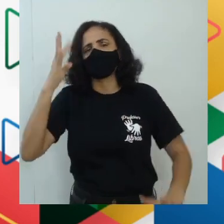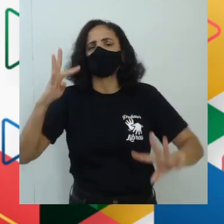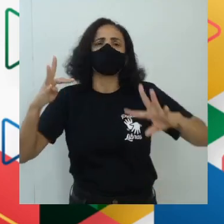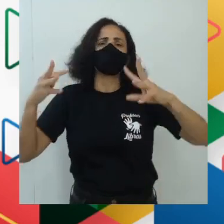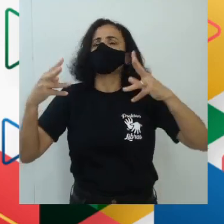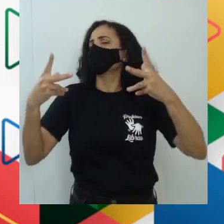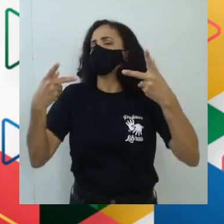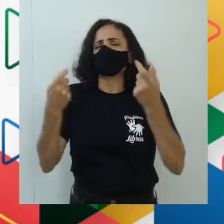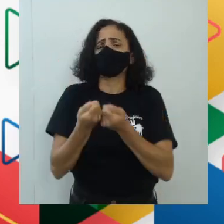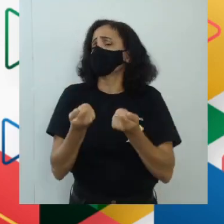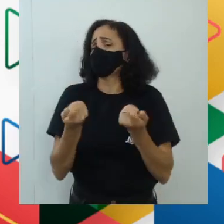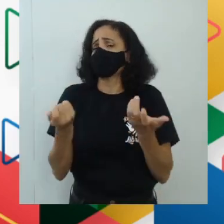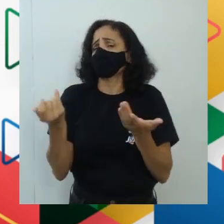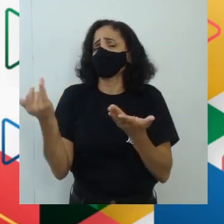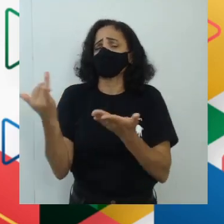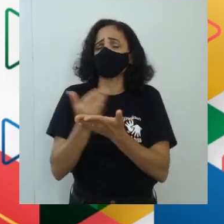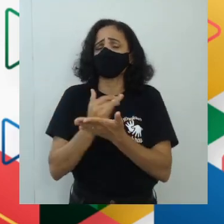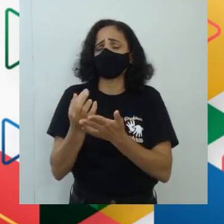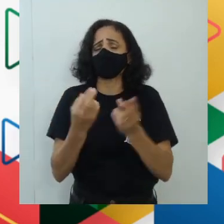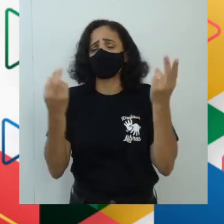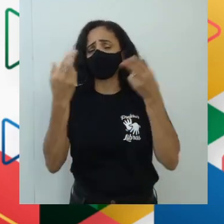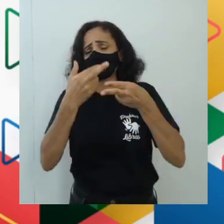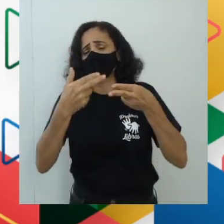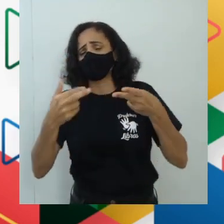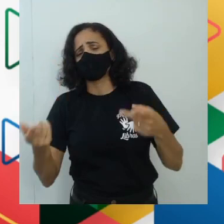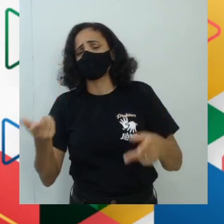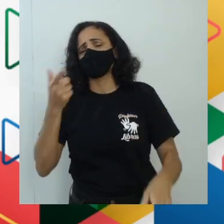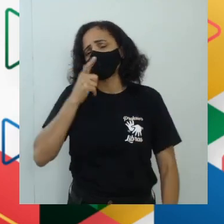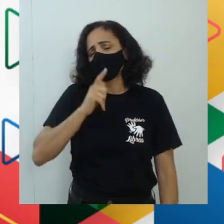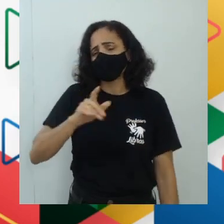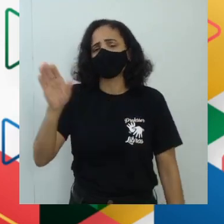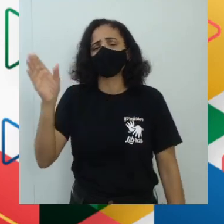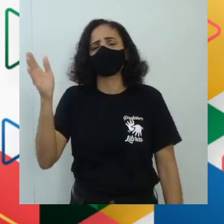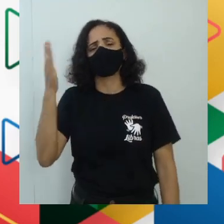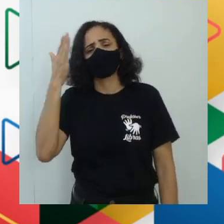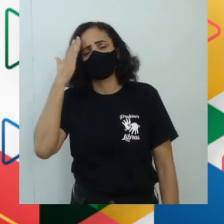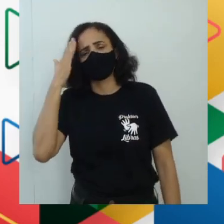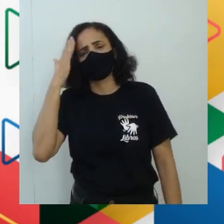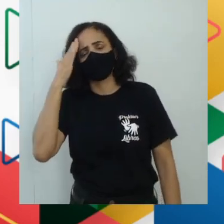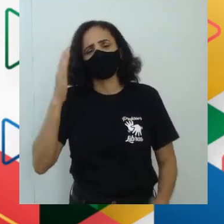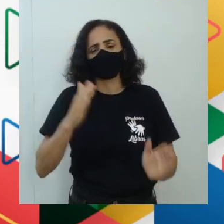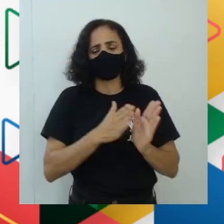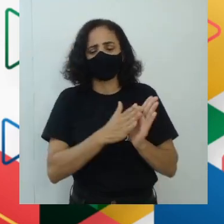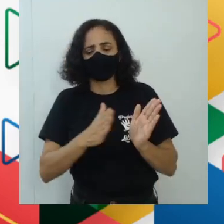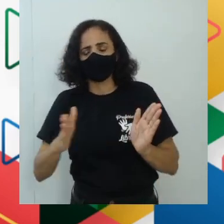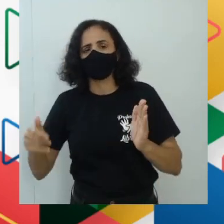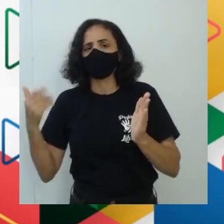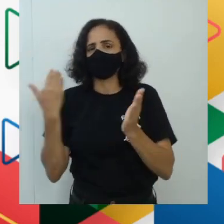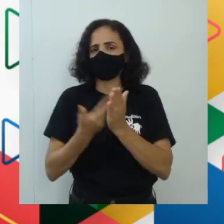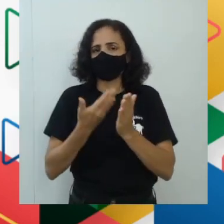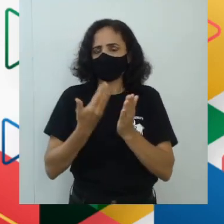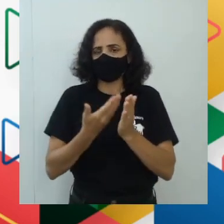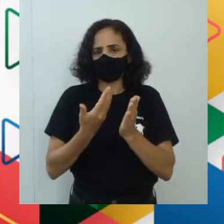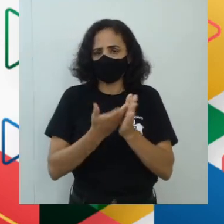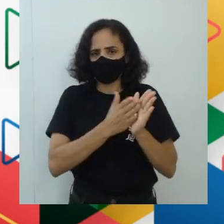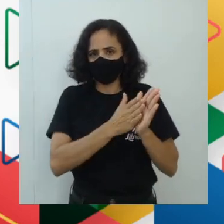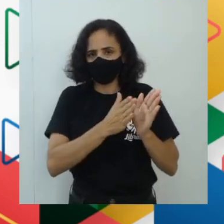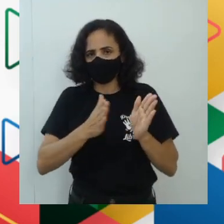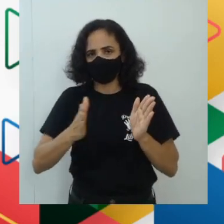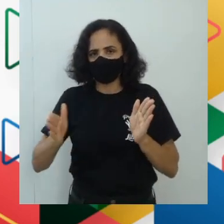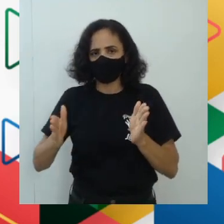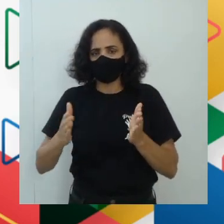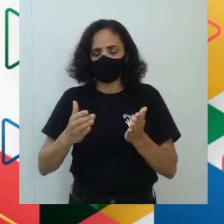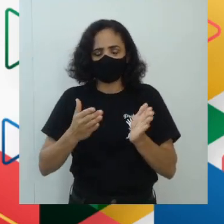respeito de si, das coisas que o cercam, do seu comportamento, e assim por diante. Esse estudo só começa a ser